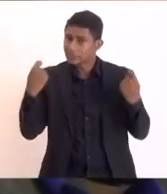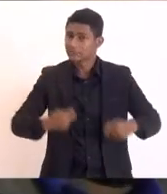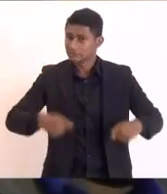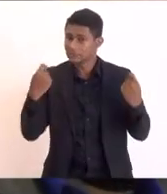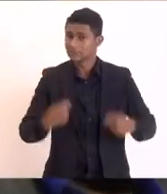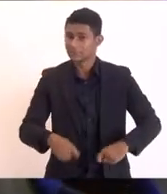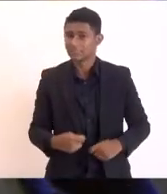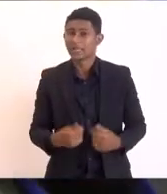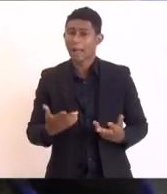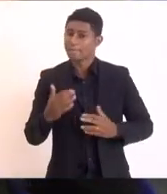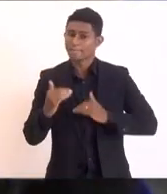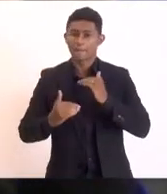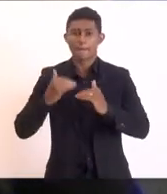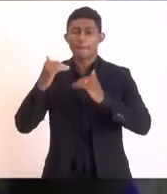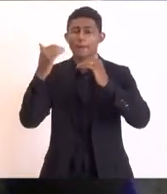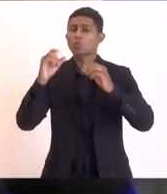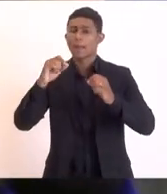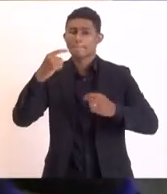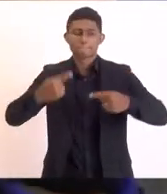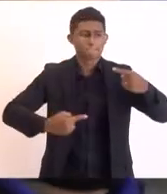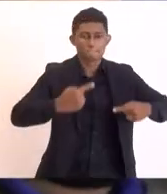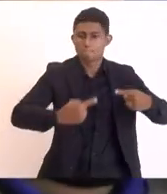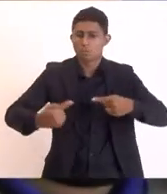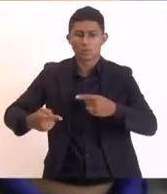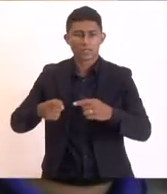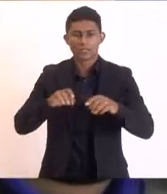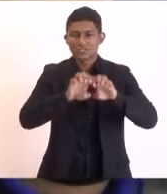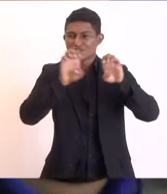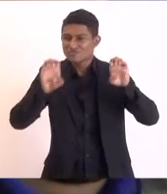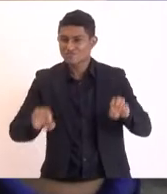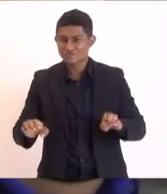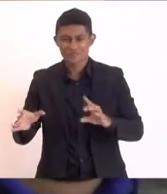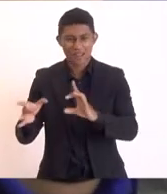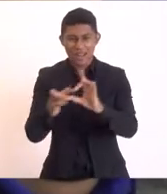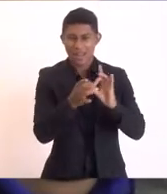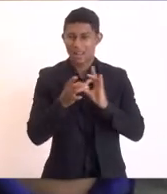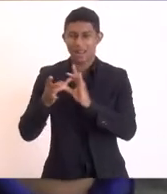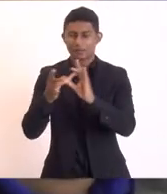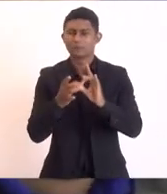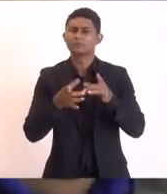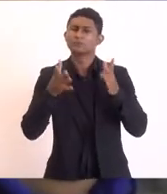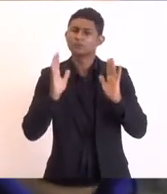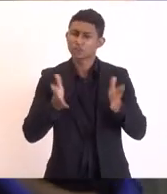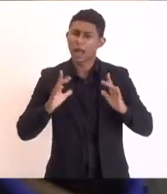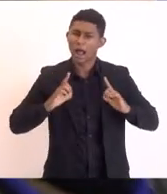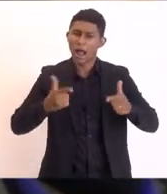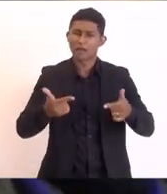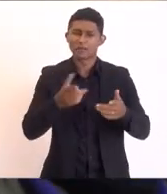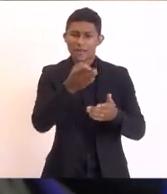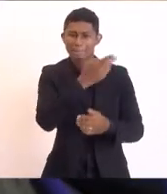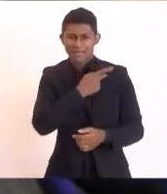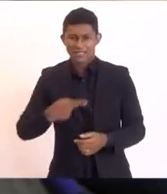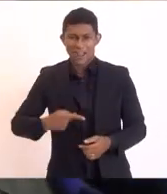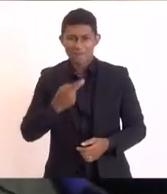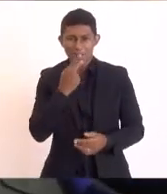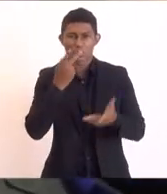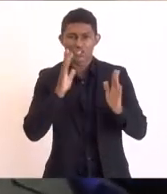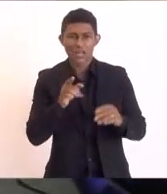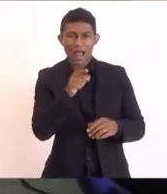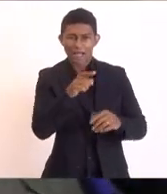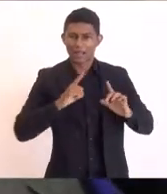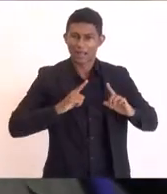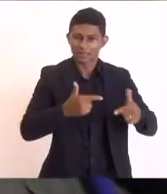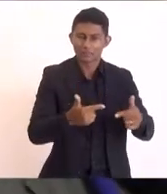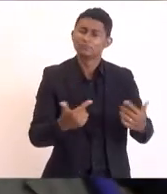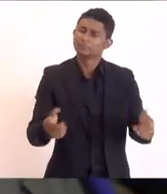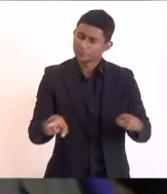avançar a partir disso uma política de infraestrutura integrada começando já com essas iniciativas que o André está dizendo e está fazendo já